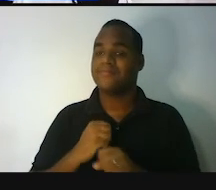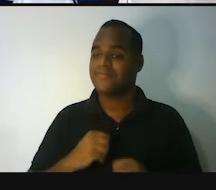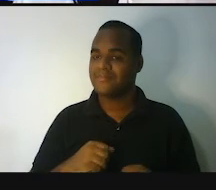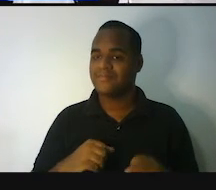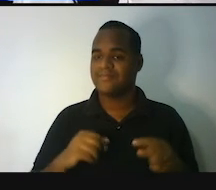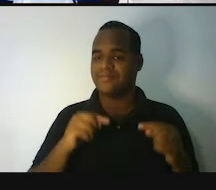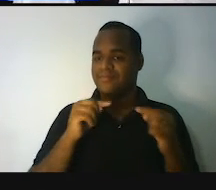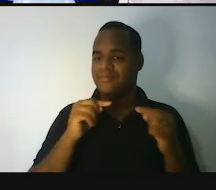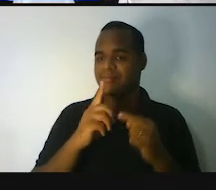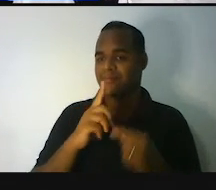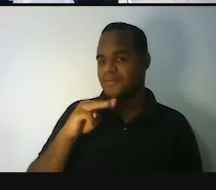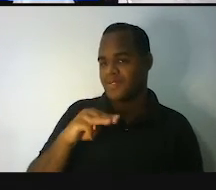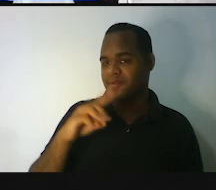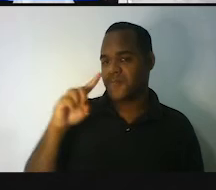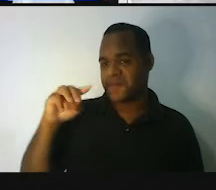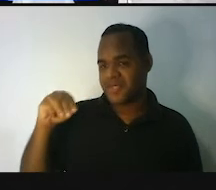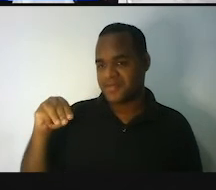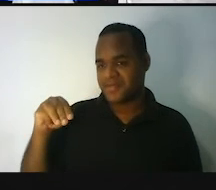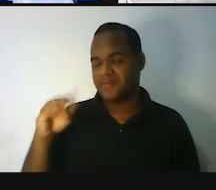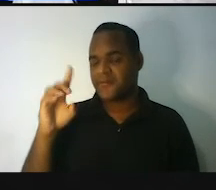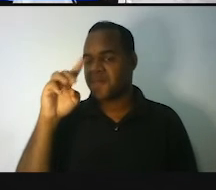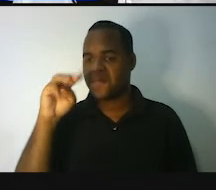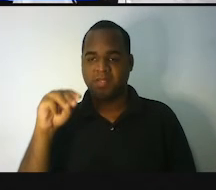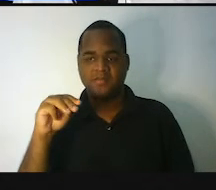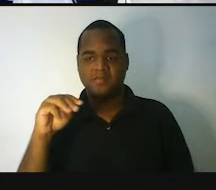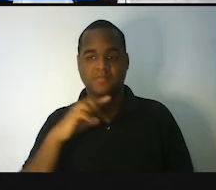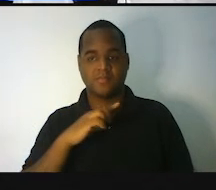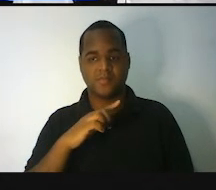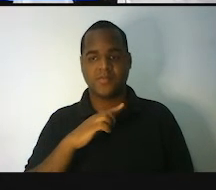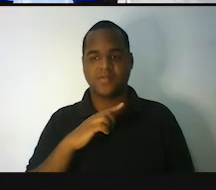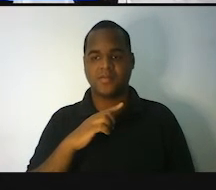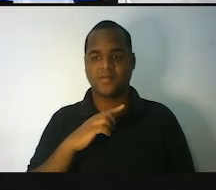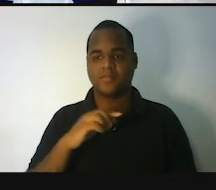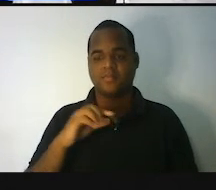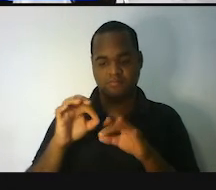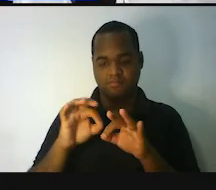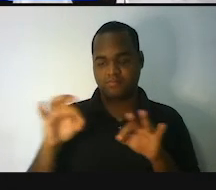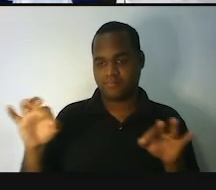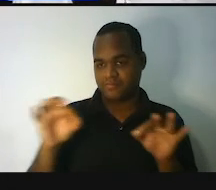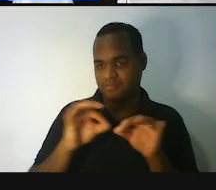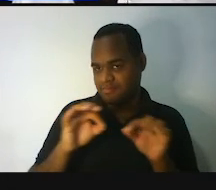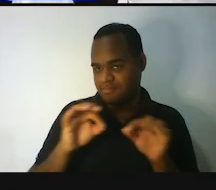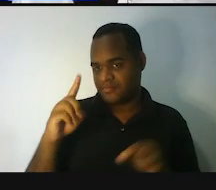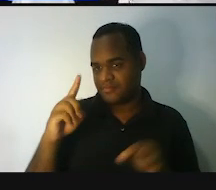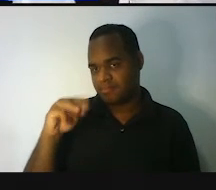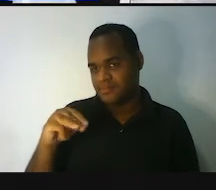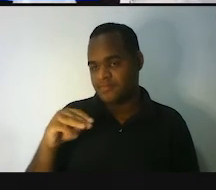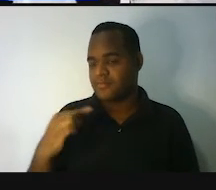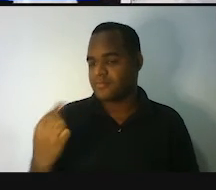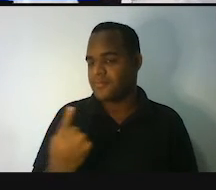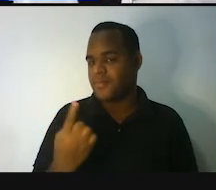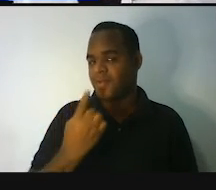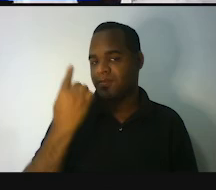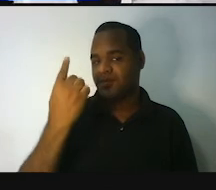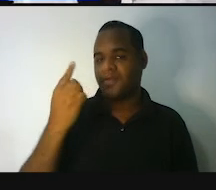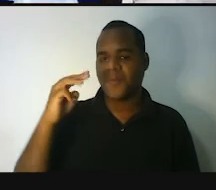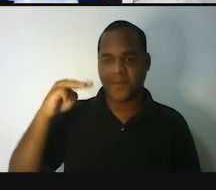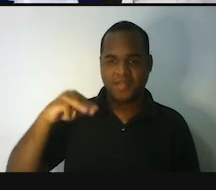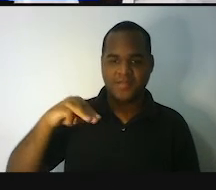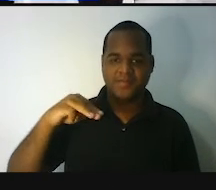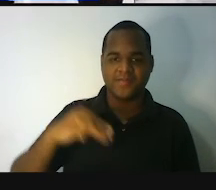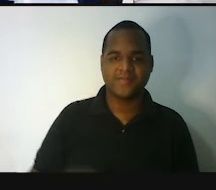Comprimento, um metro. Largura, um metro. Altura,